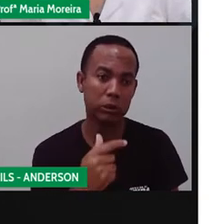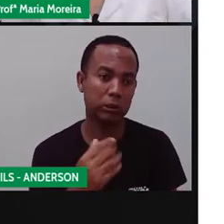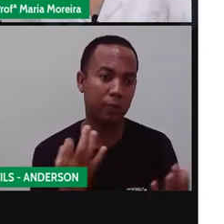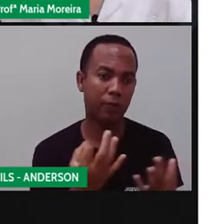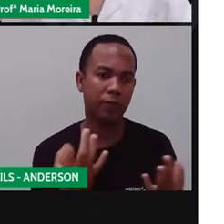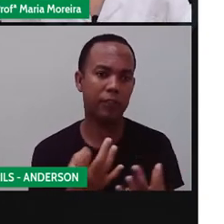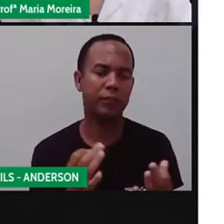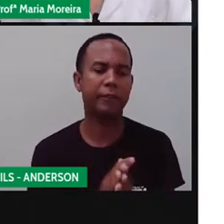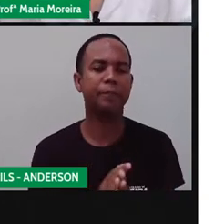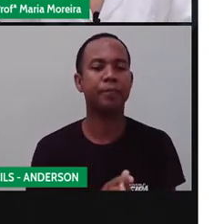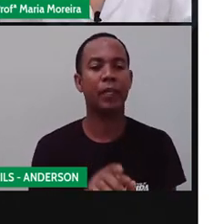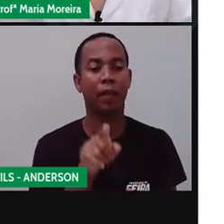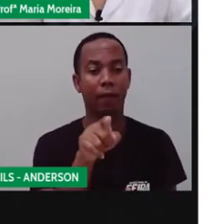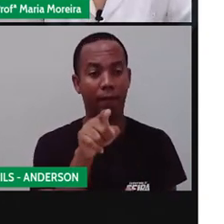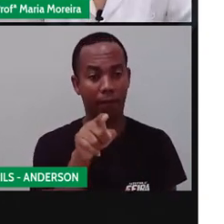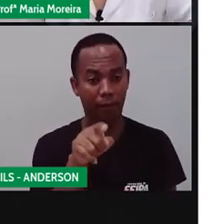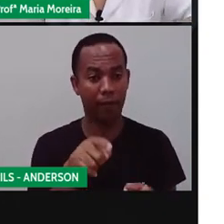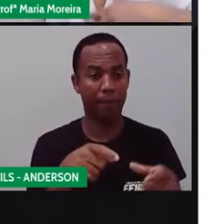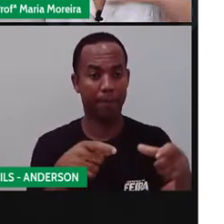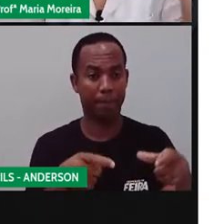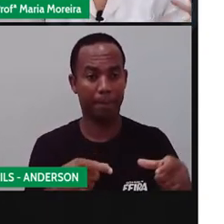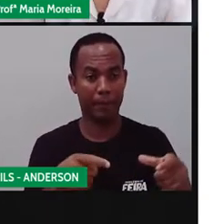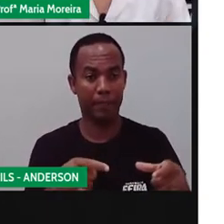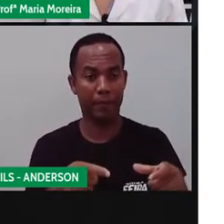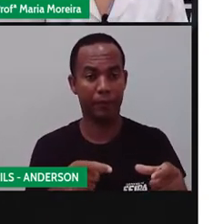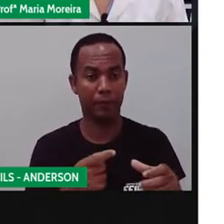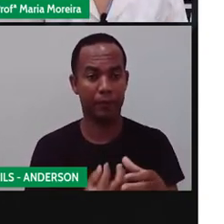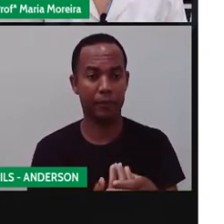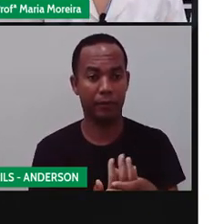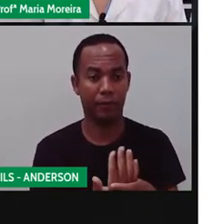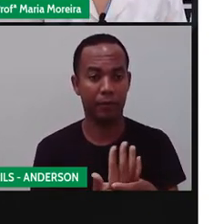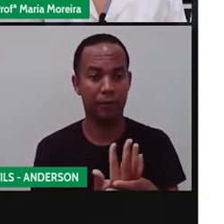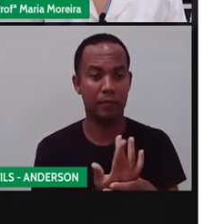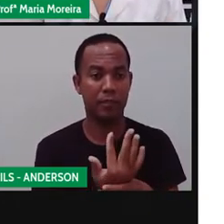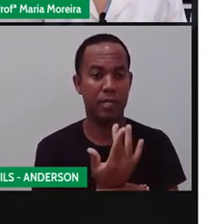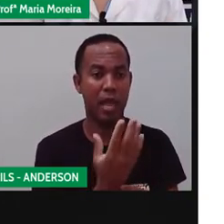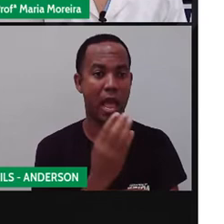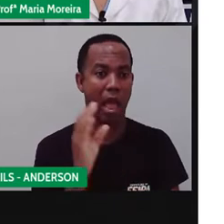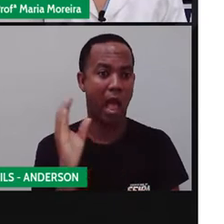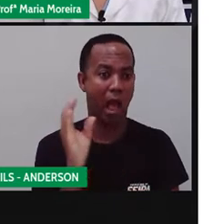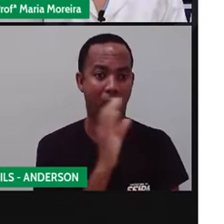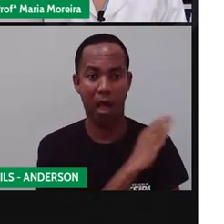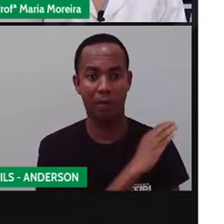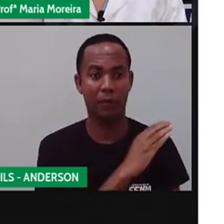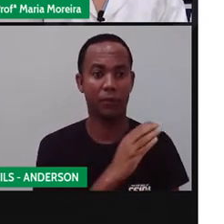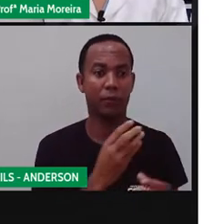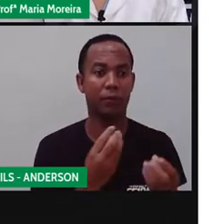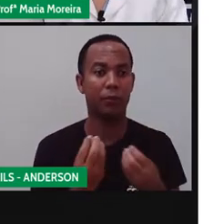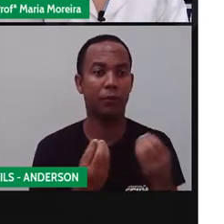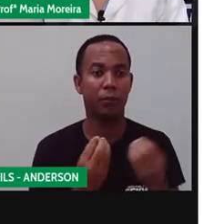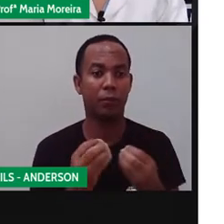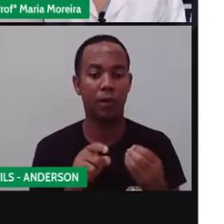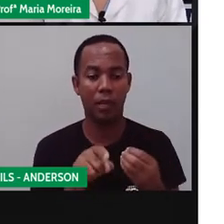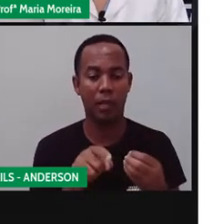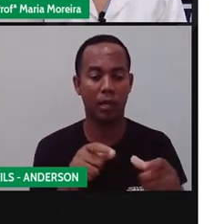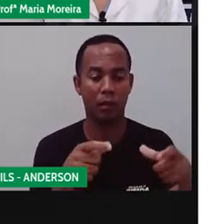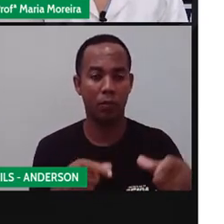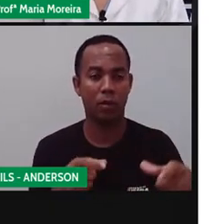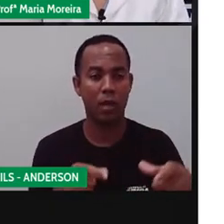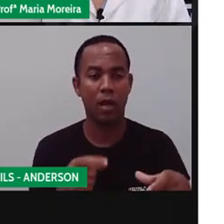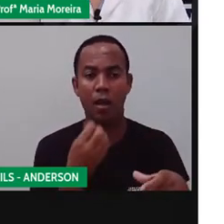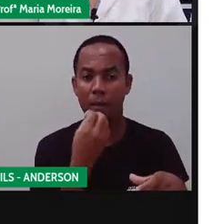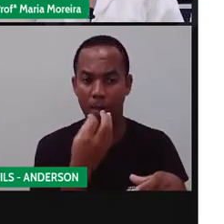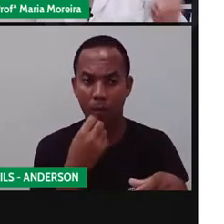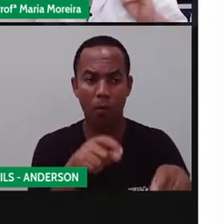região, elas cresciam mais rápido que outras. Então, era uma região boa para a agricultura.